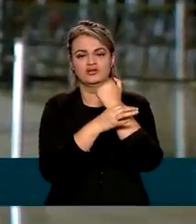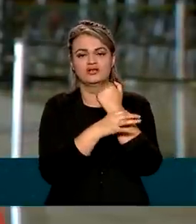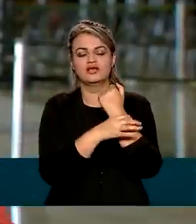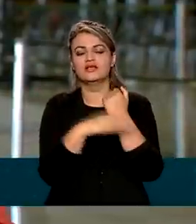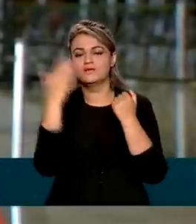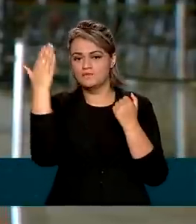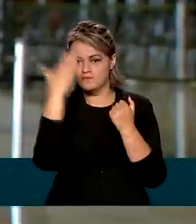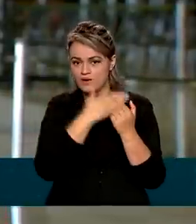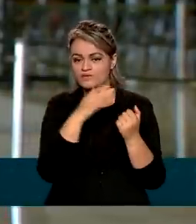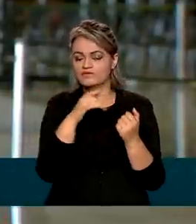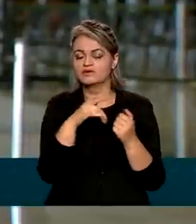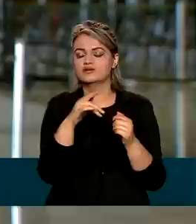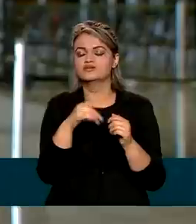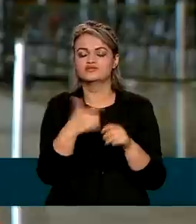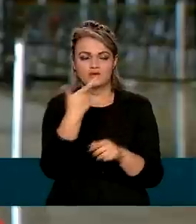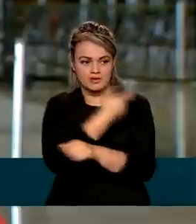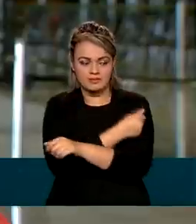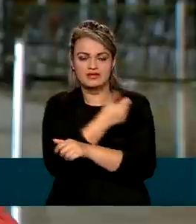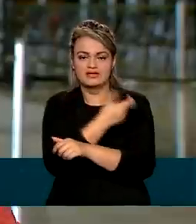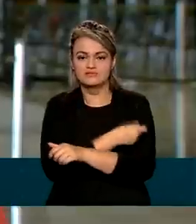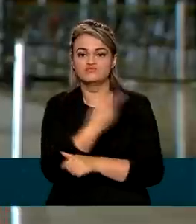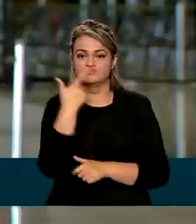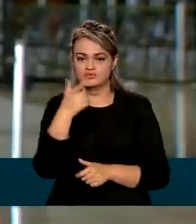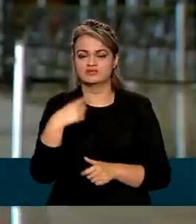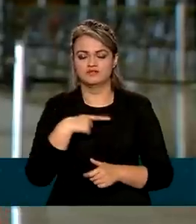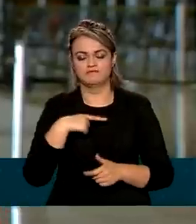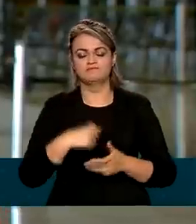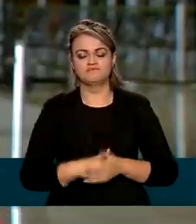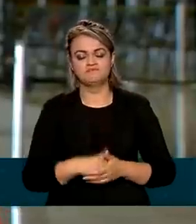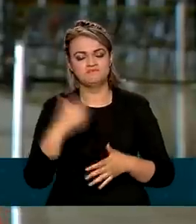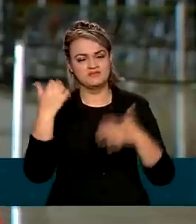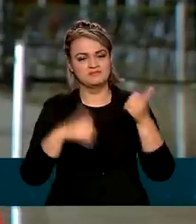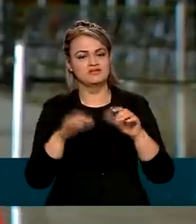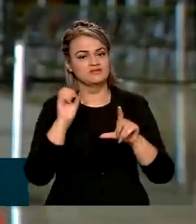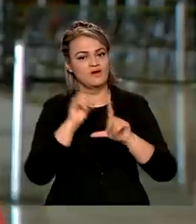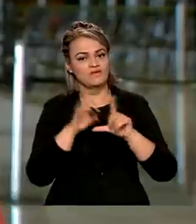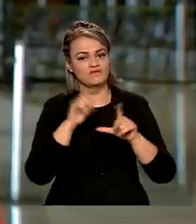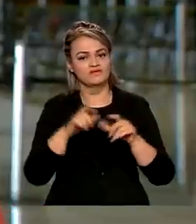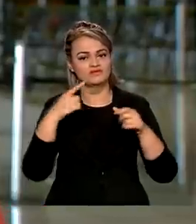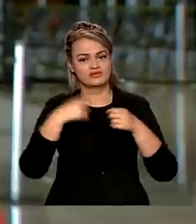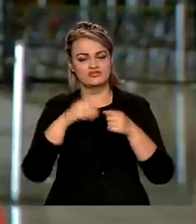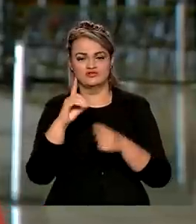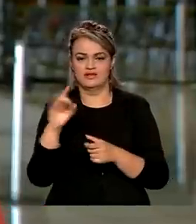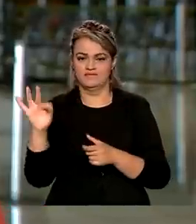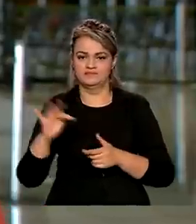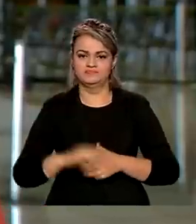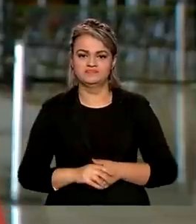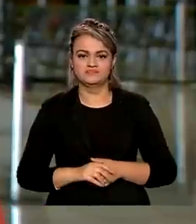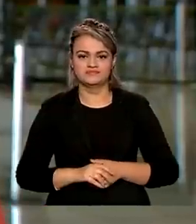comprovada depois de duas aplicações. Márcia Fernandes, ao vivo, de Brasília.